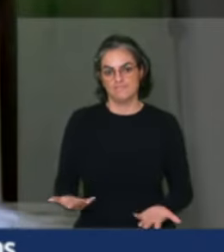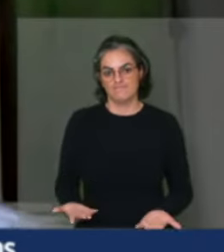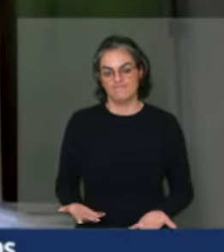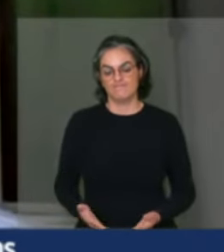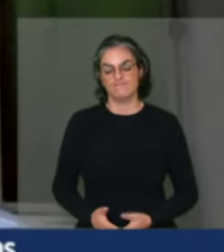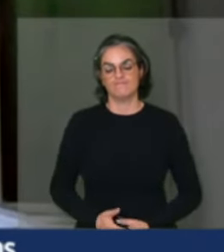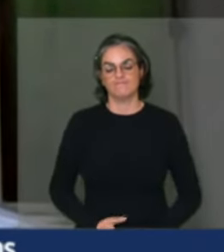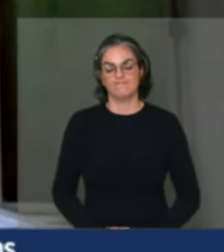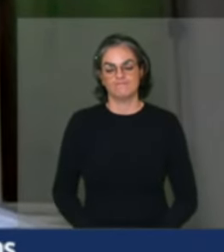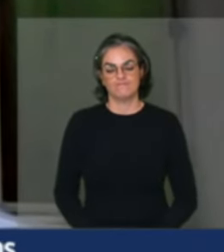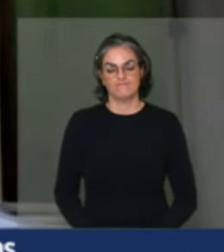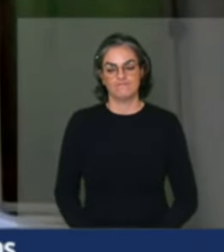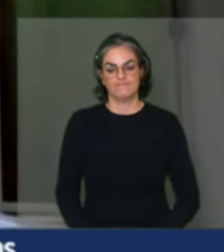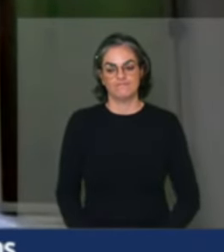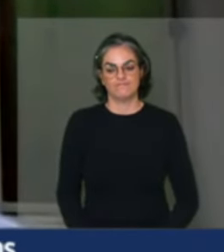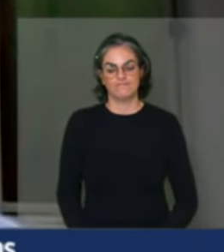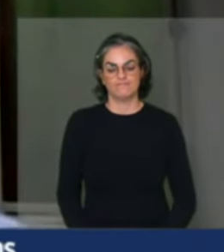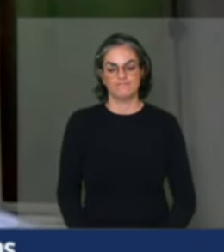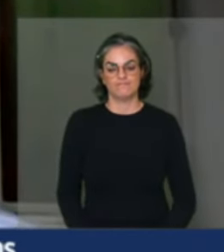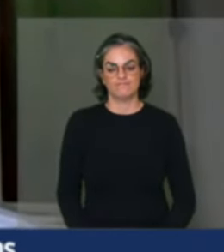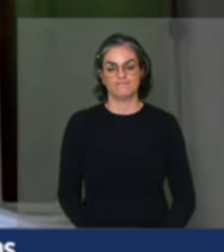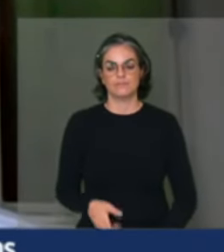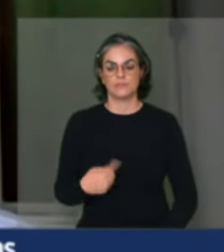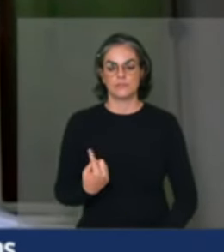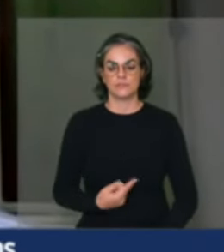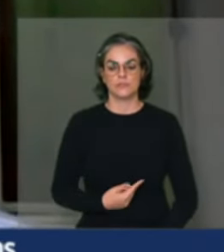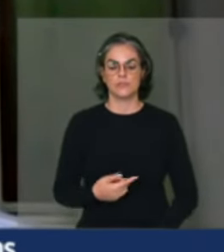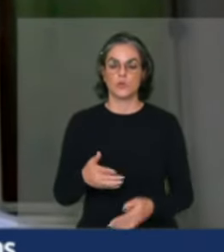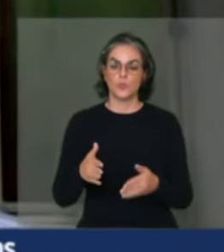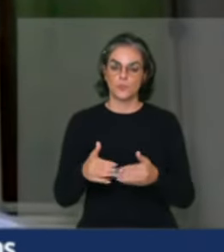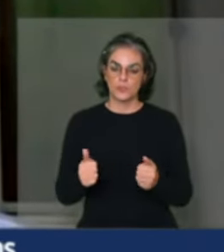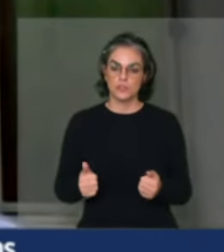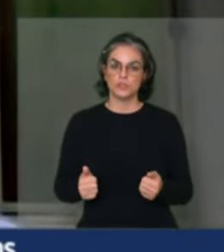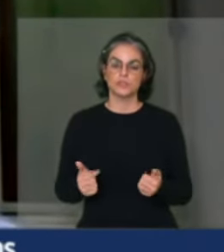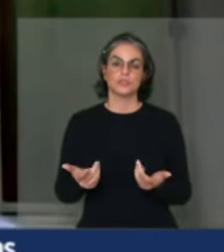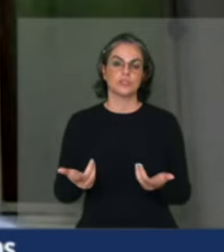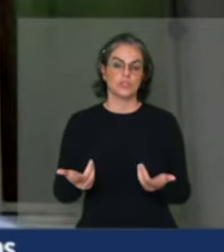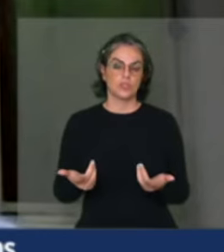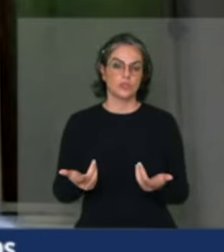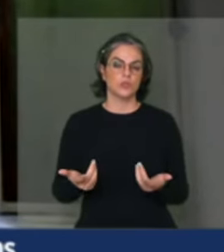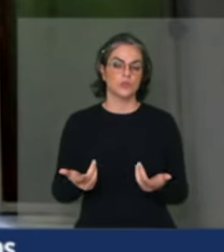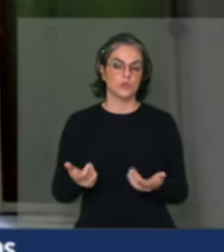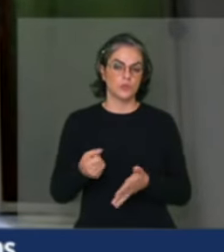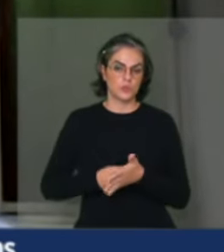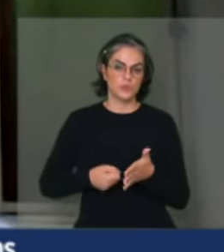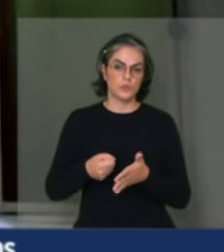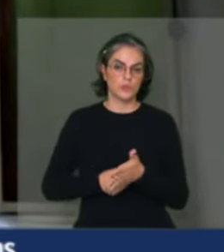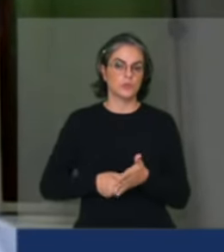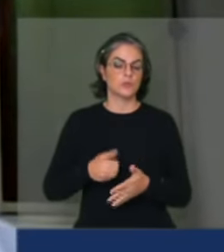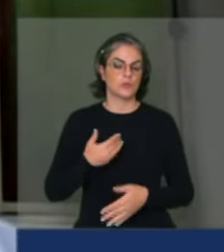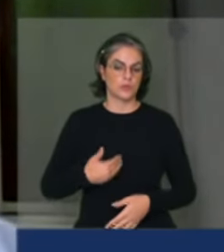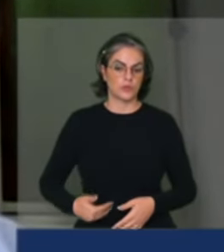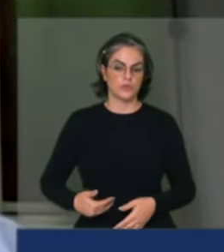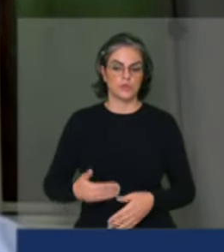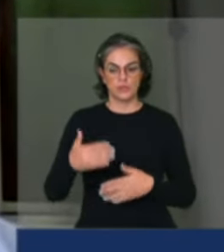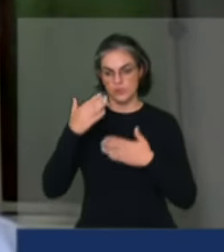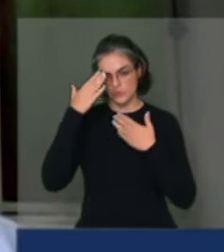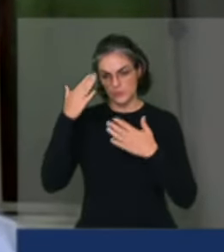Câmara, Sessão, que leva essa mensagem ao governo. Muito obrigado, Carlos Vera, obrigado a todos.